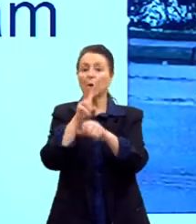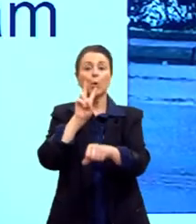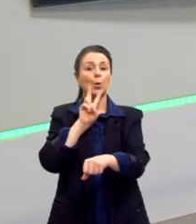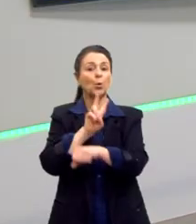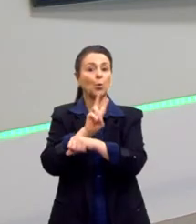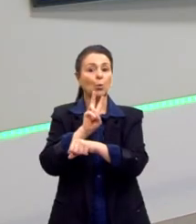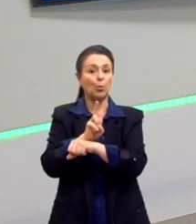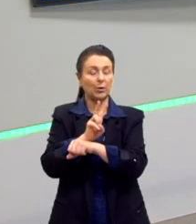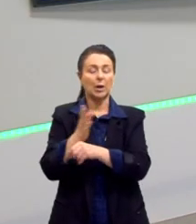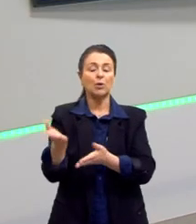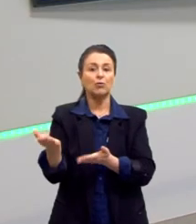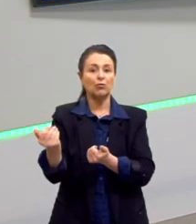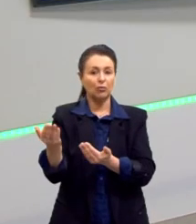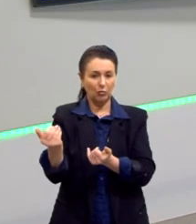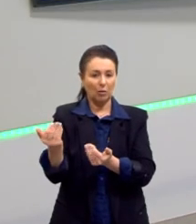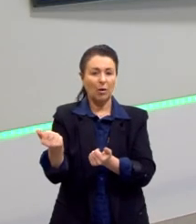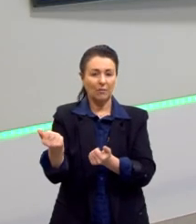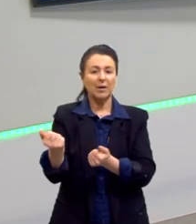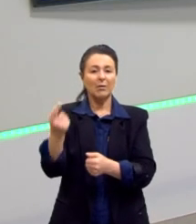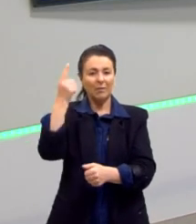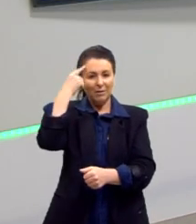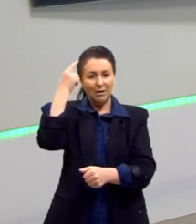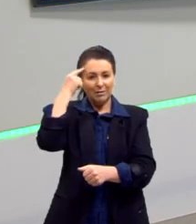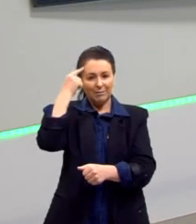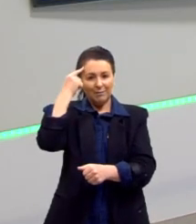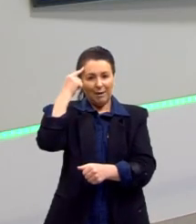purizada neonazista circulando por aí, então.